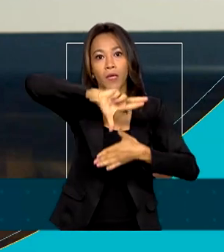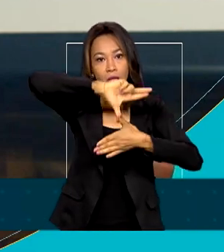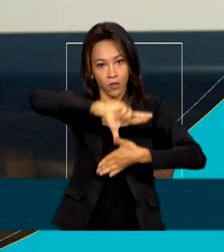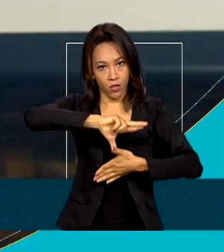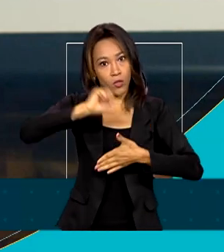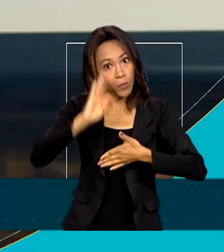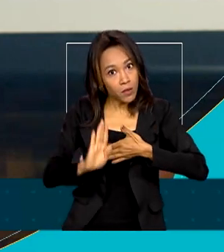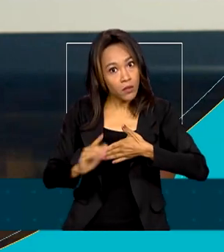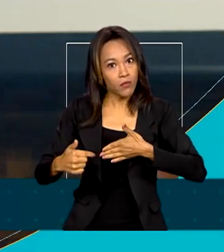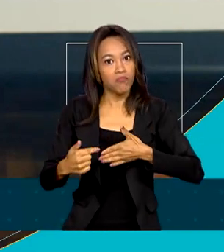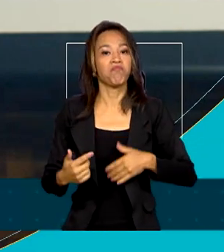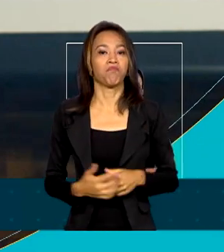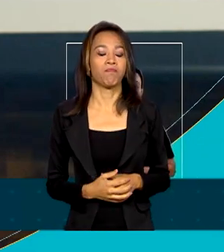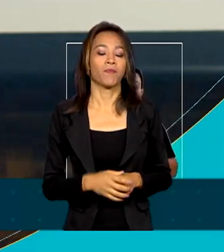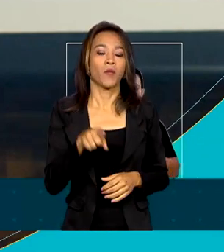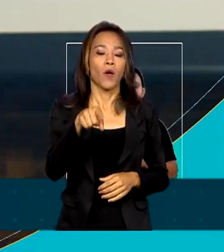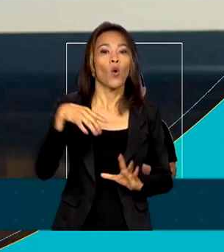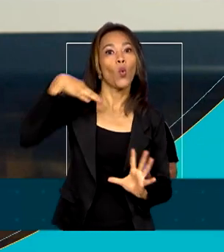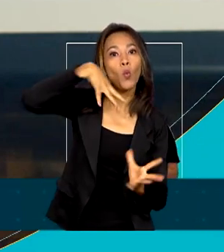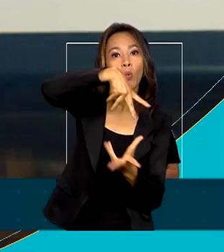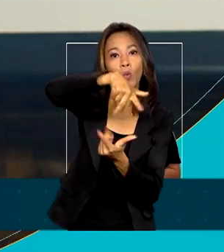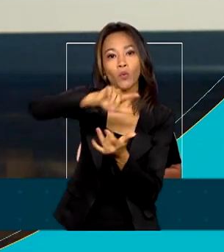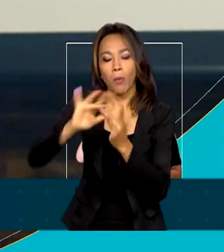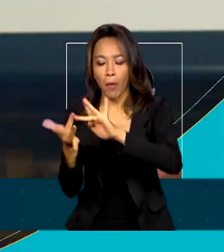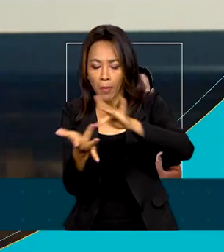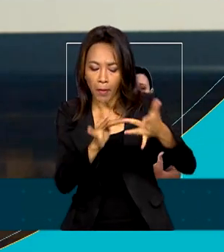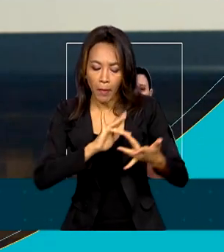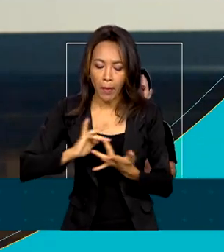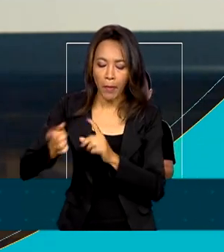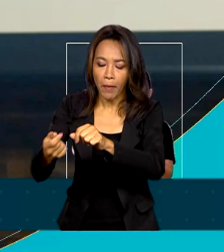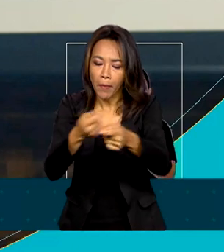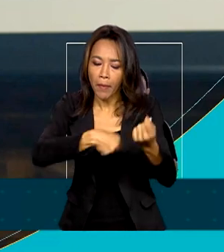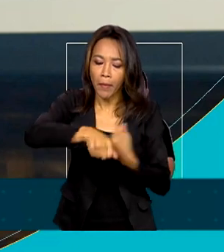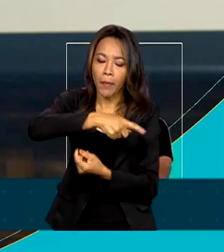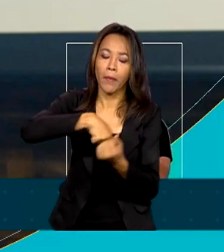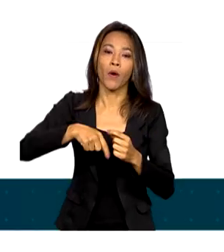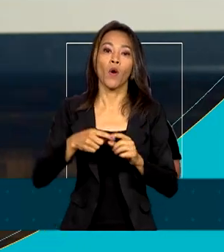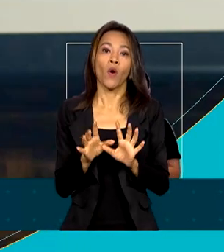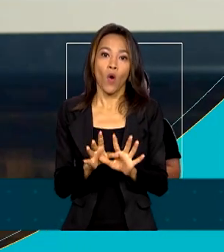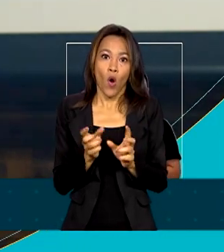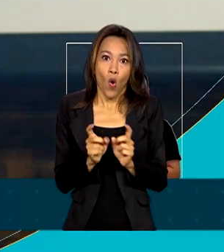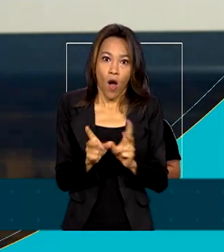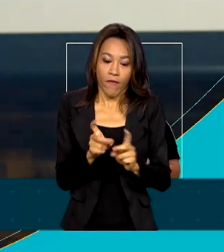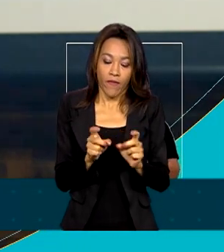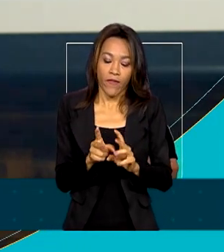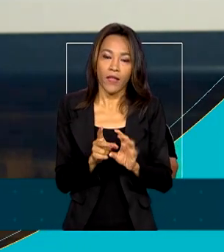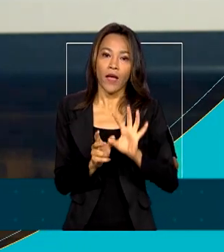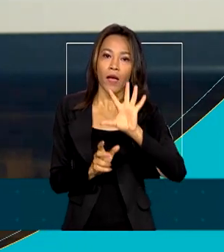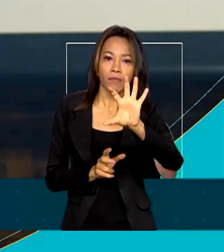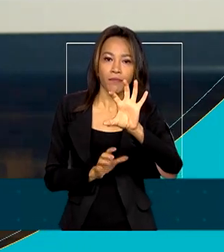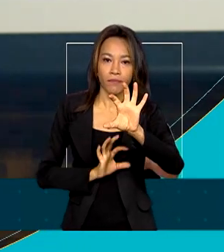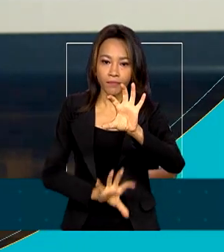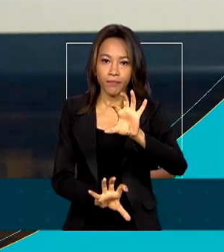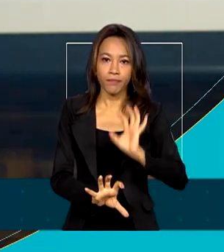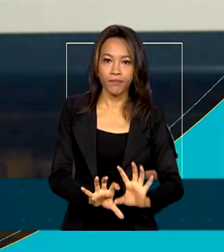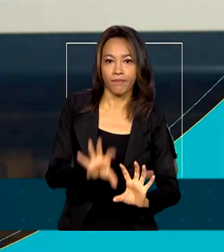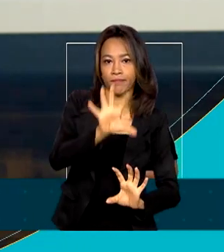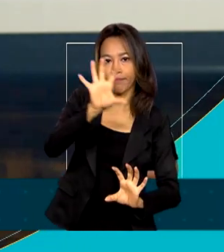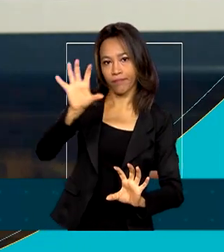globalizado, o comércio é intrarregional. Nós temos um potencial